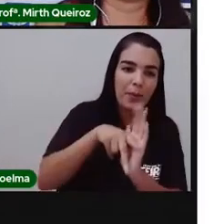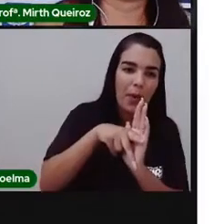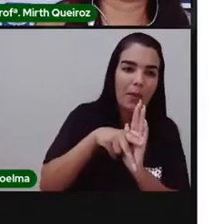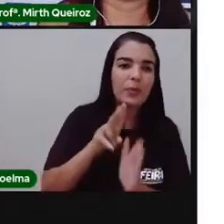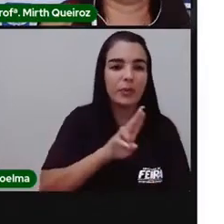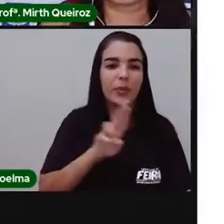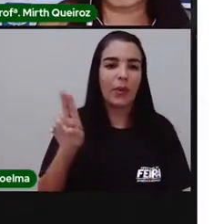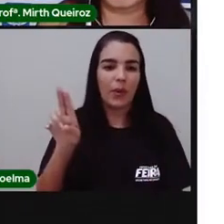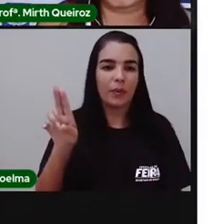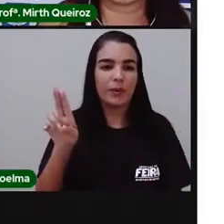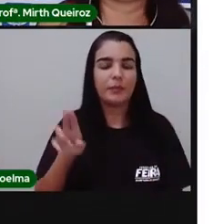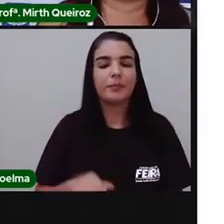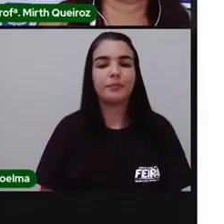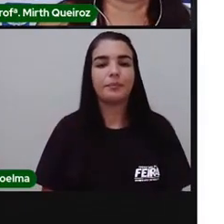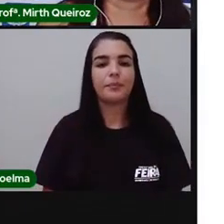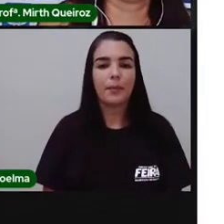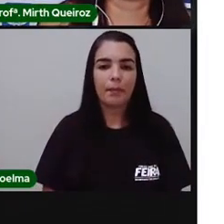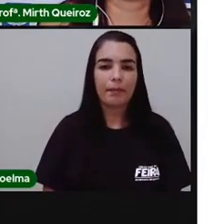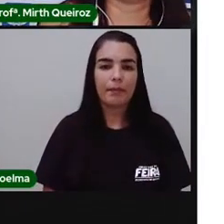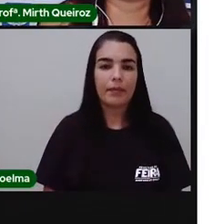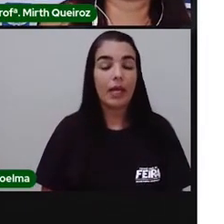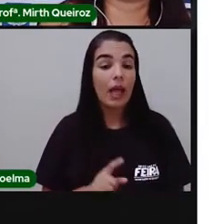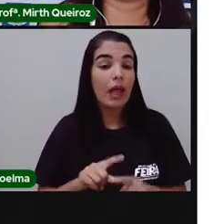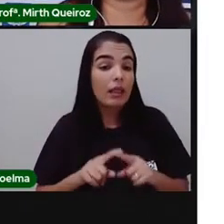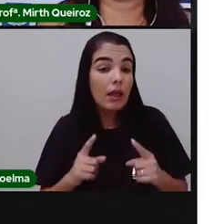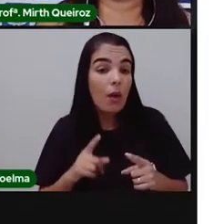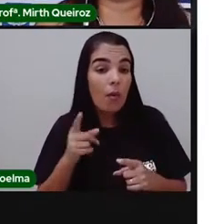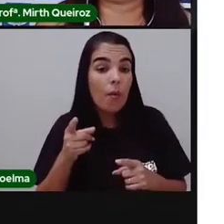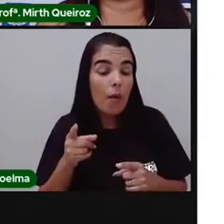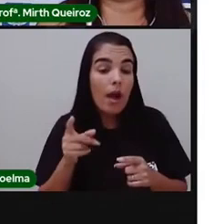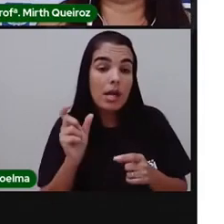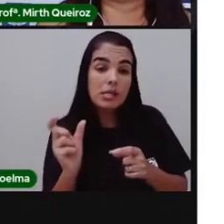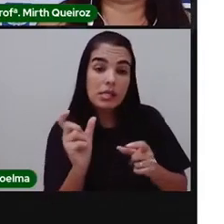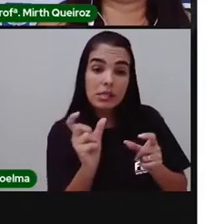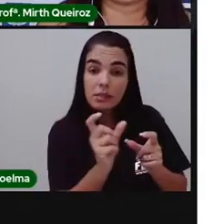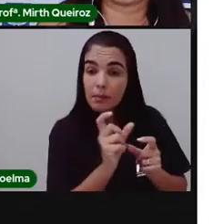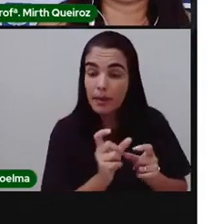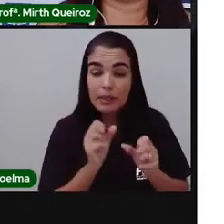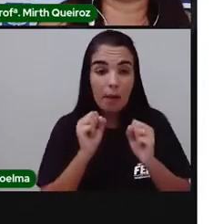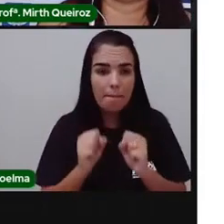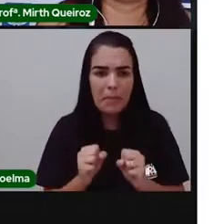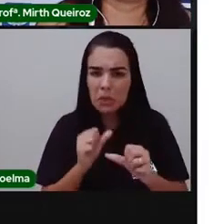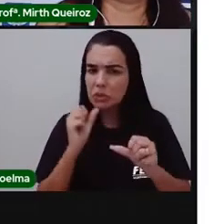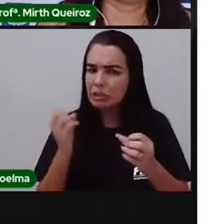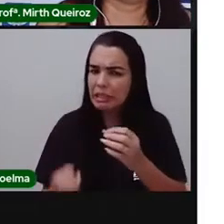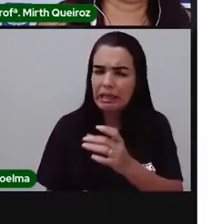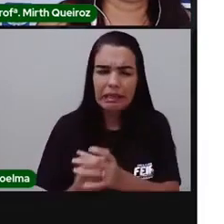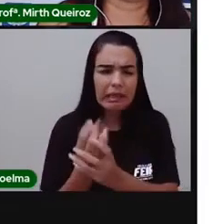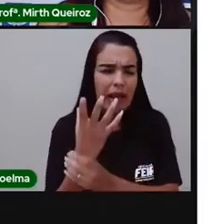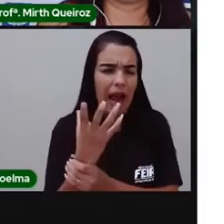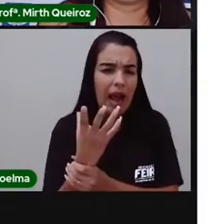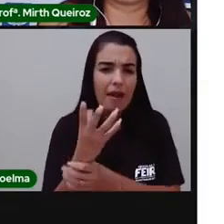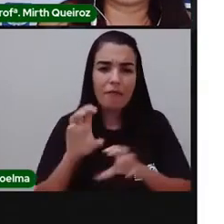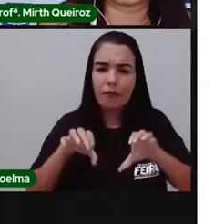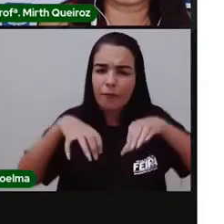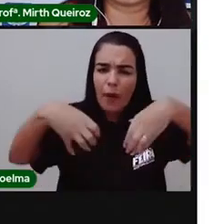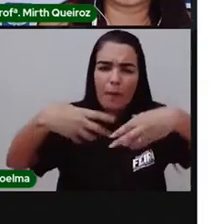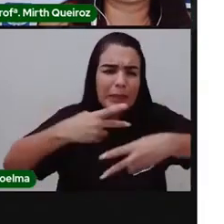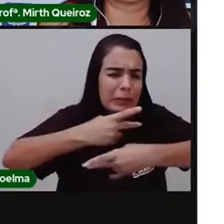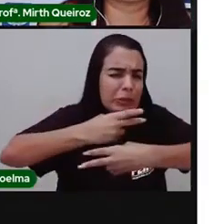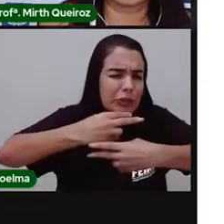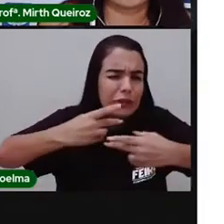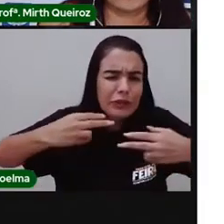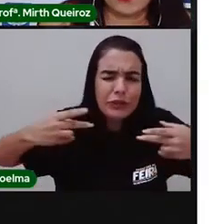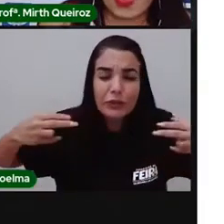Certo? Que é o tangrã. Com essas peças é possível criar diversas formas. E os benefícios dessa